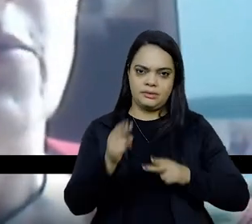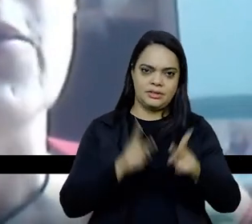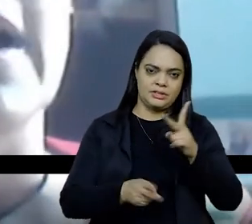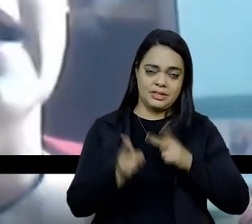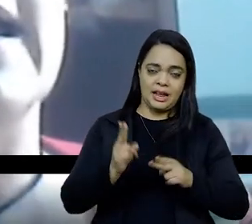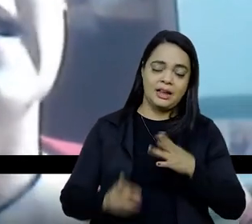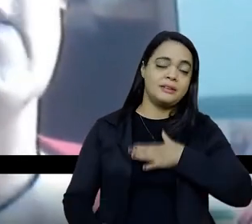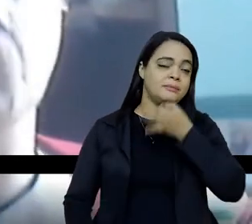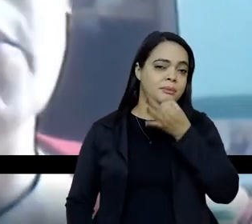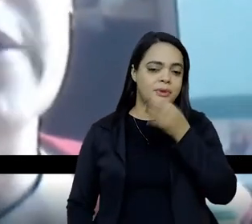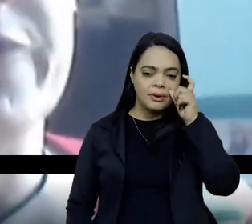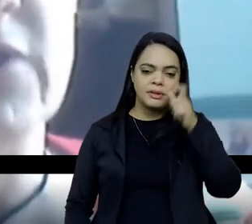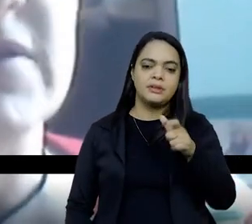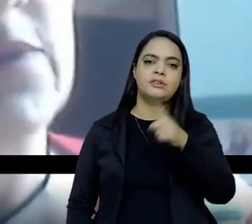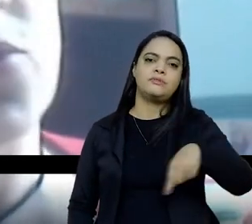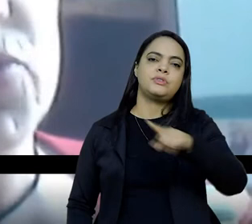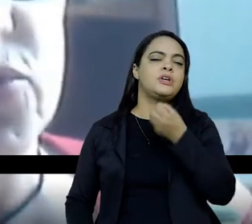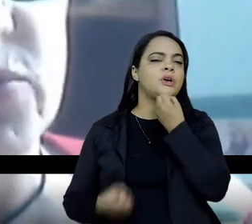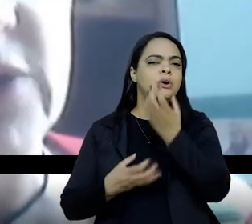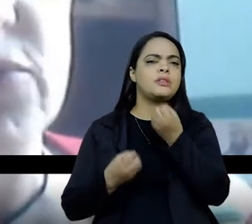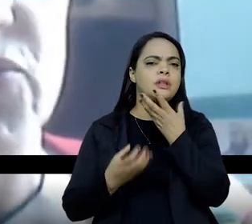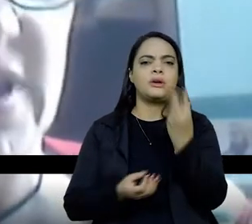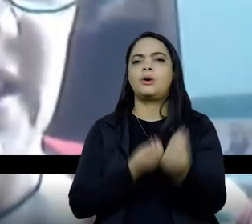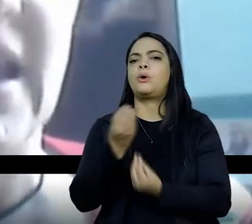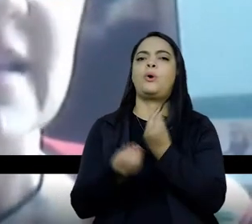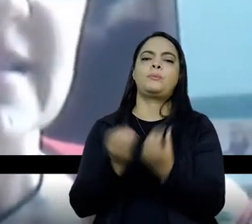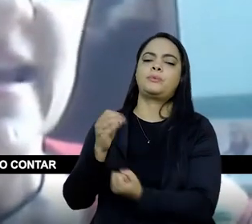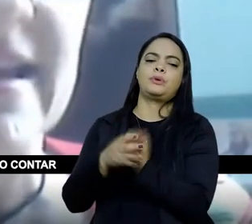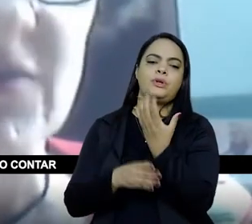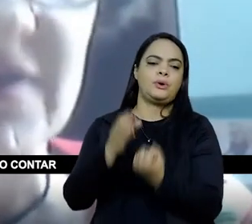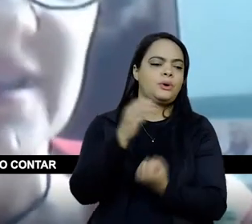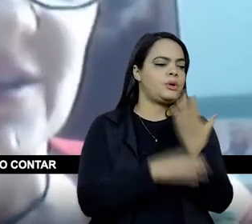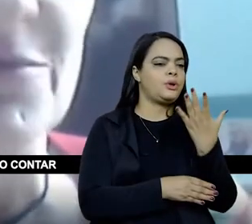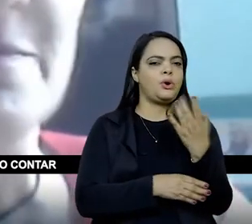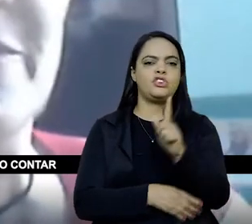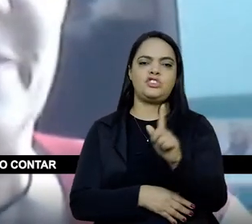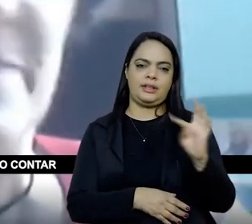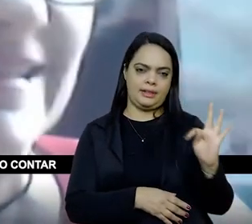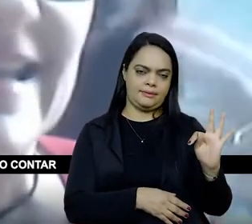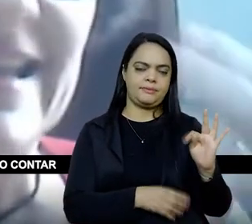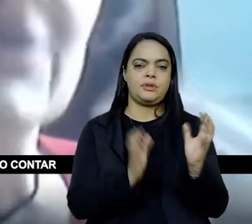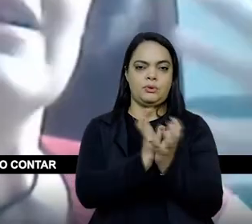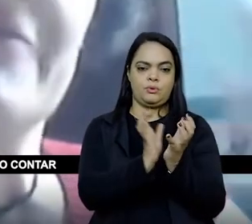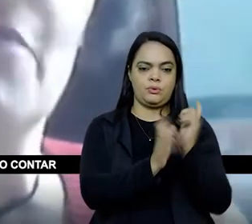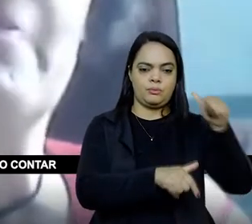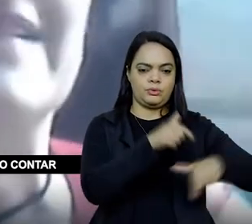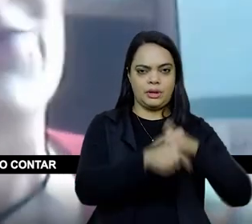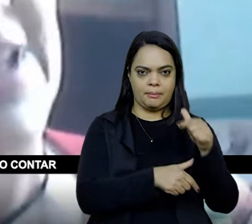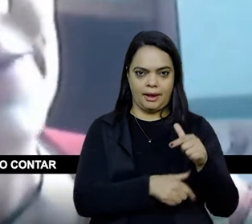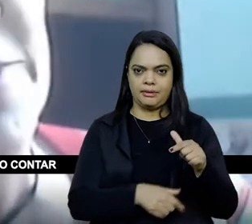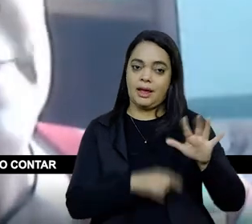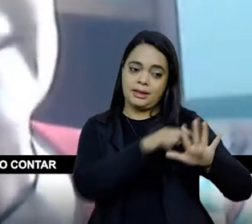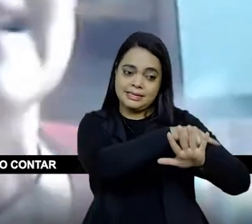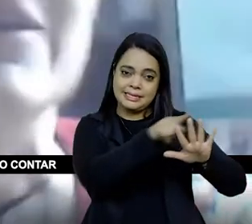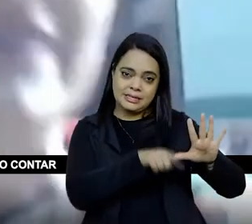pouco como que foram sendo constituídos os GTs, que são cinco, eu pensei nisso na hora que você falou, pensei no